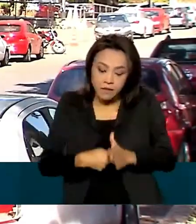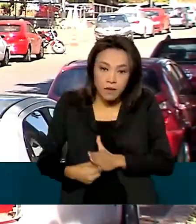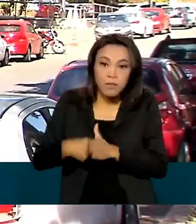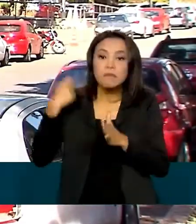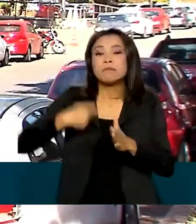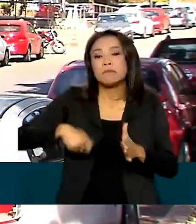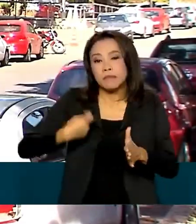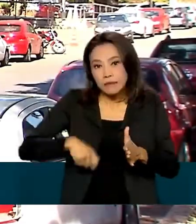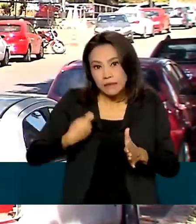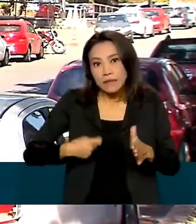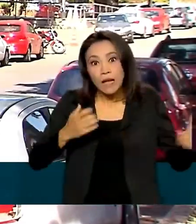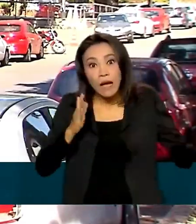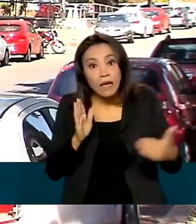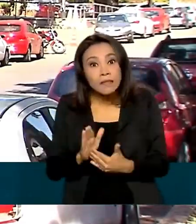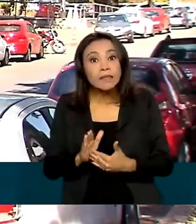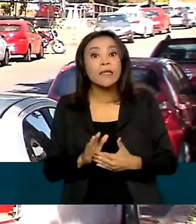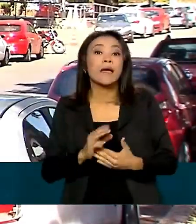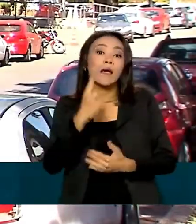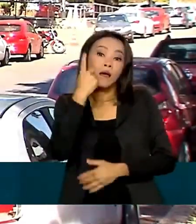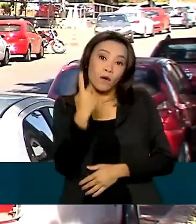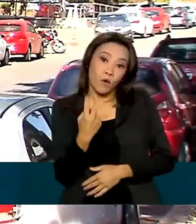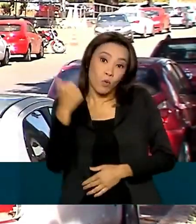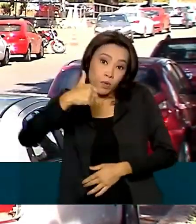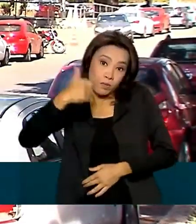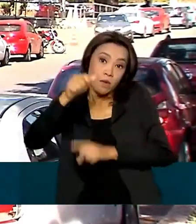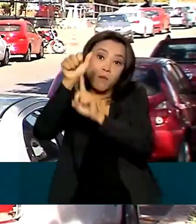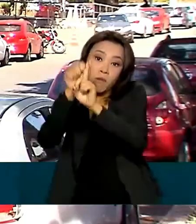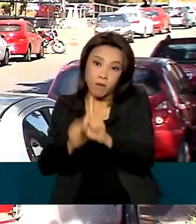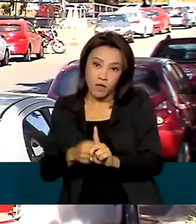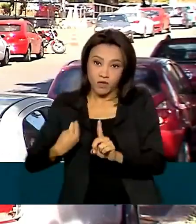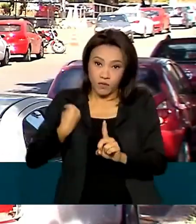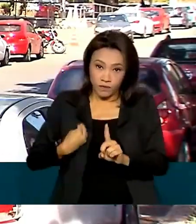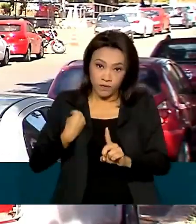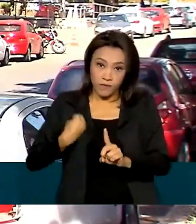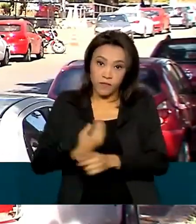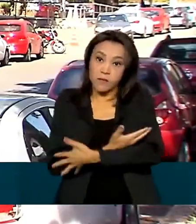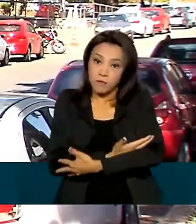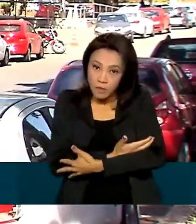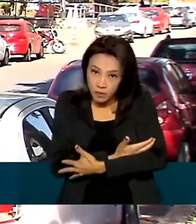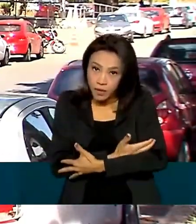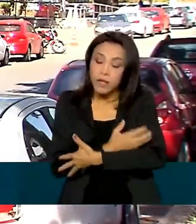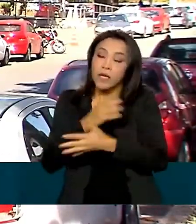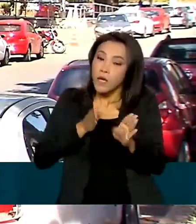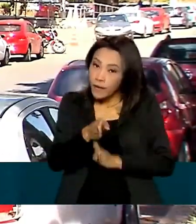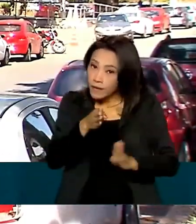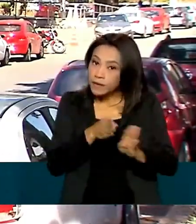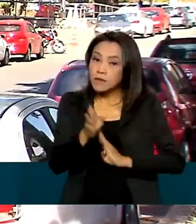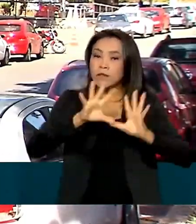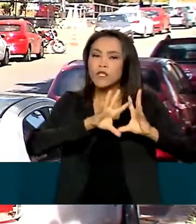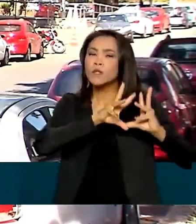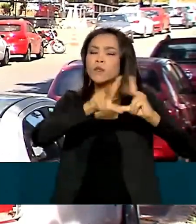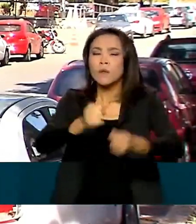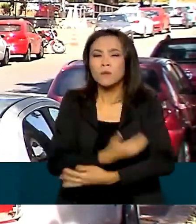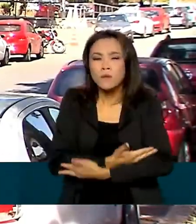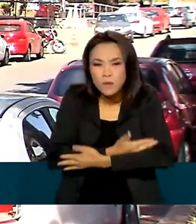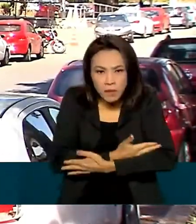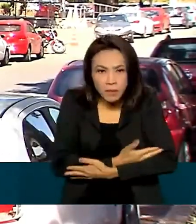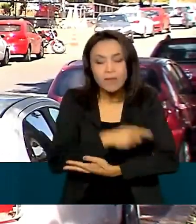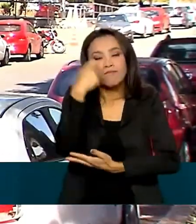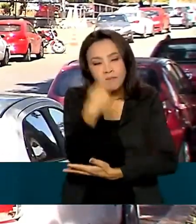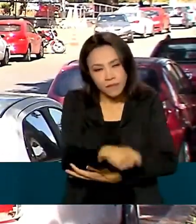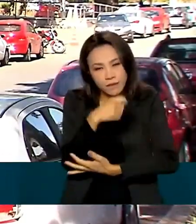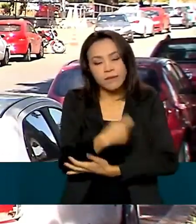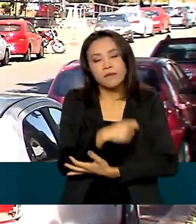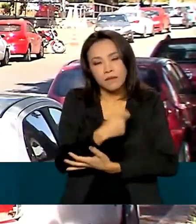realizados até o primeiro mês de vida da criança. E a recomendação é que todos os recém-nascidos passem por